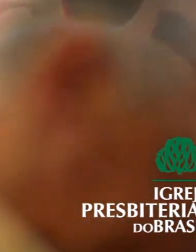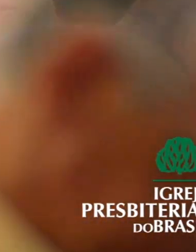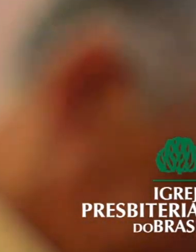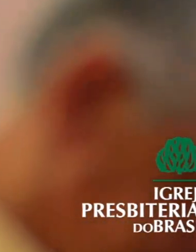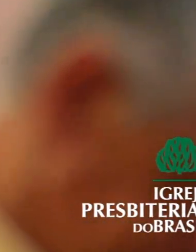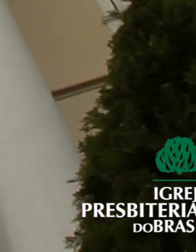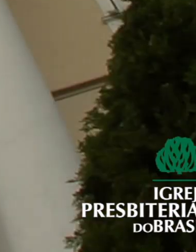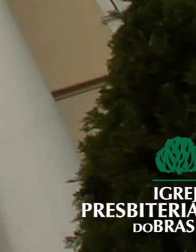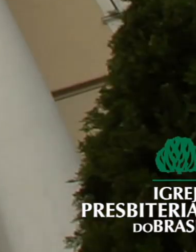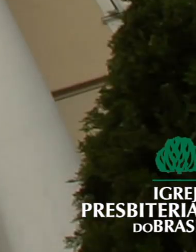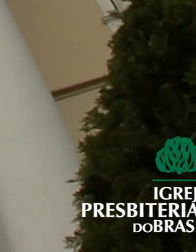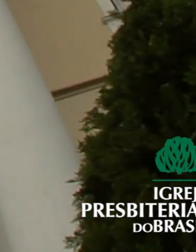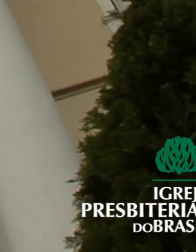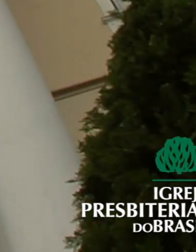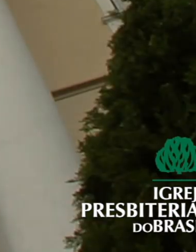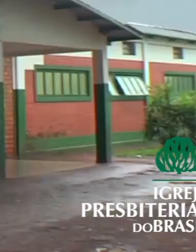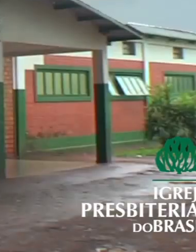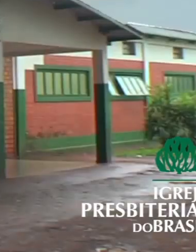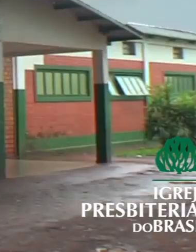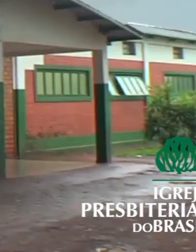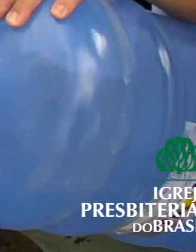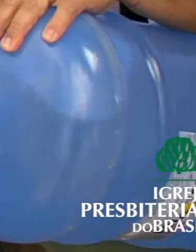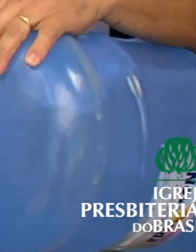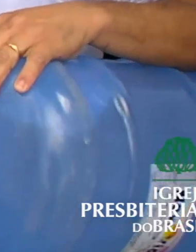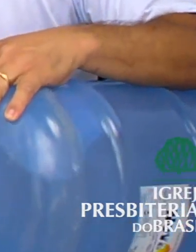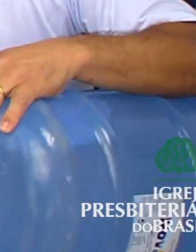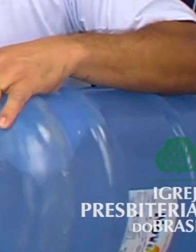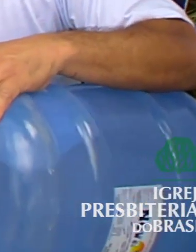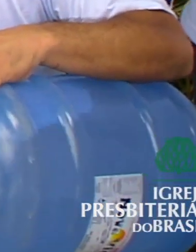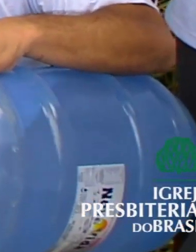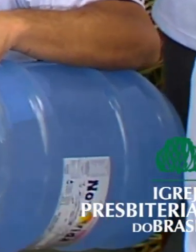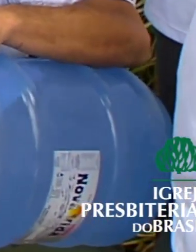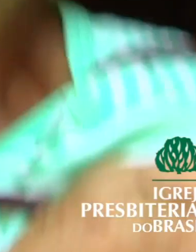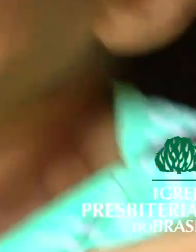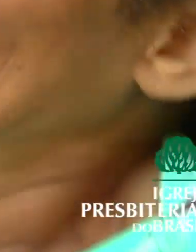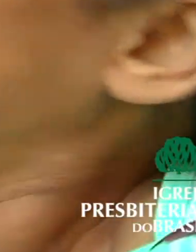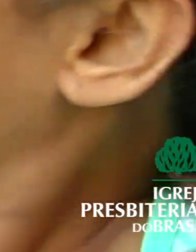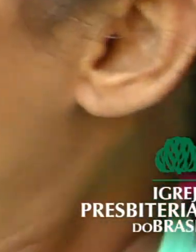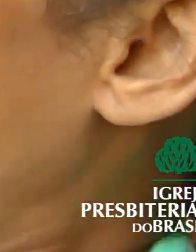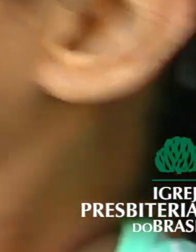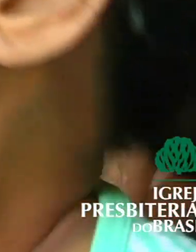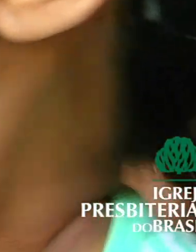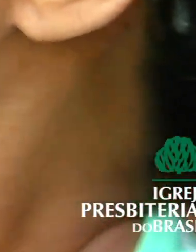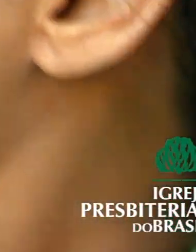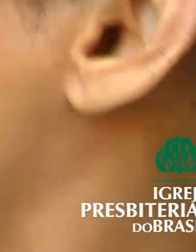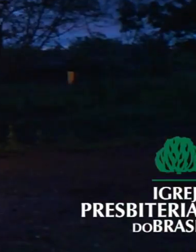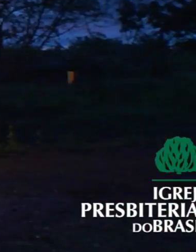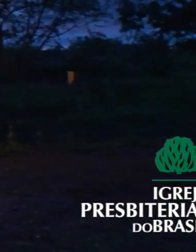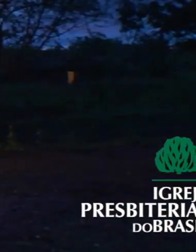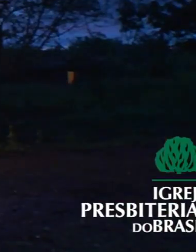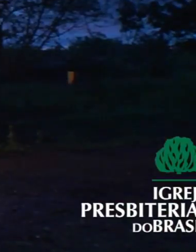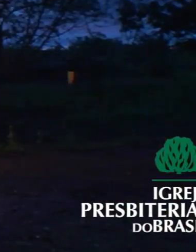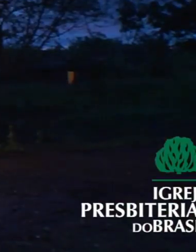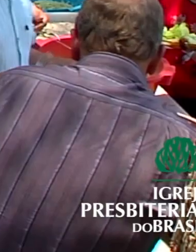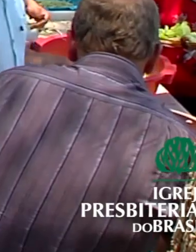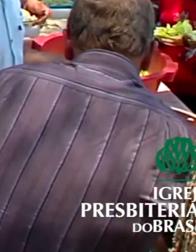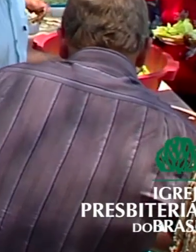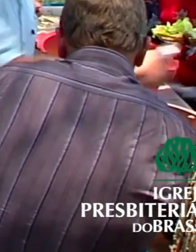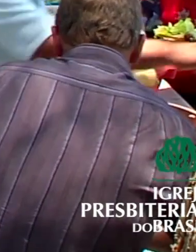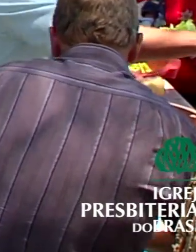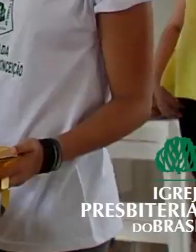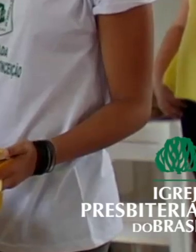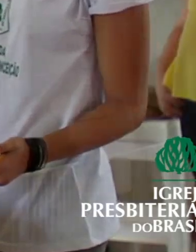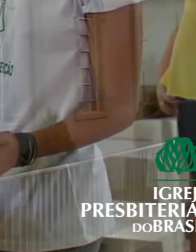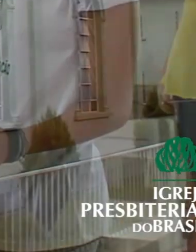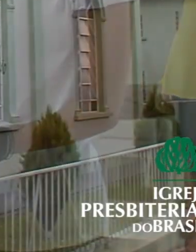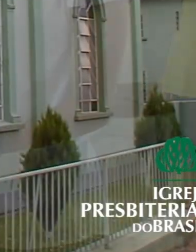em cada cidade, com suas escolas, hospitais, projetos sociais e missionários, cumpre a sua missão visando a